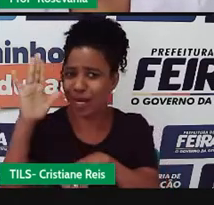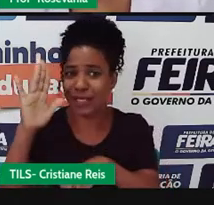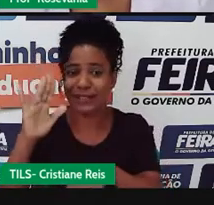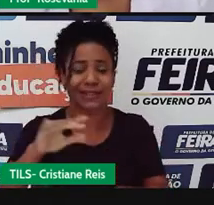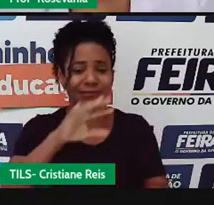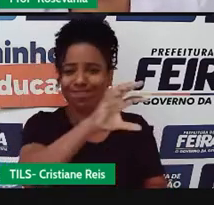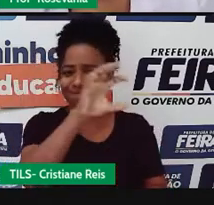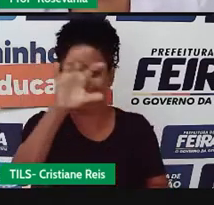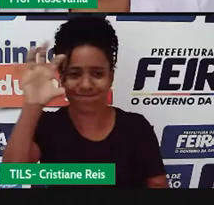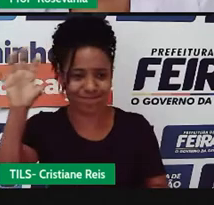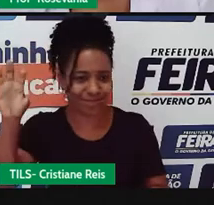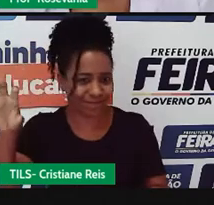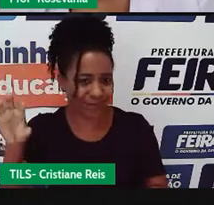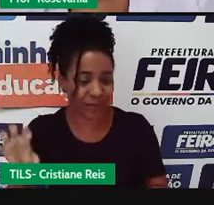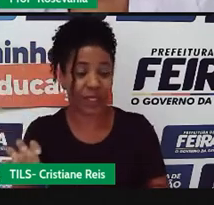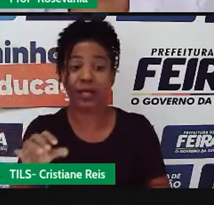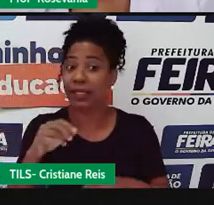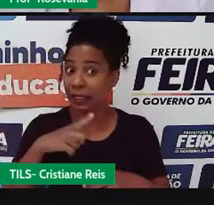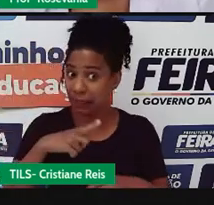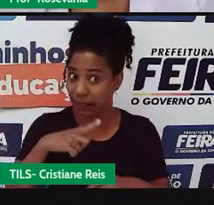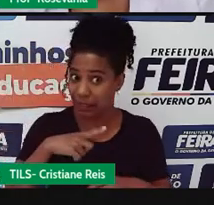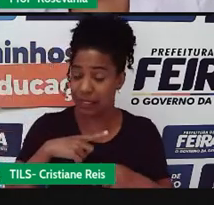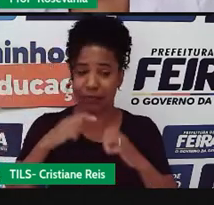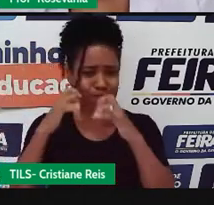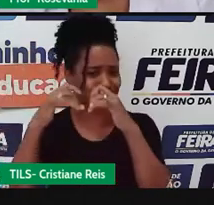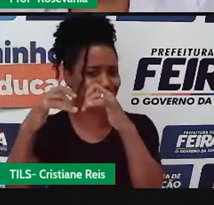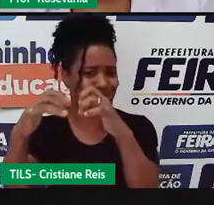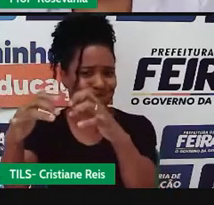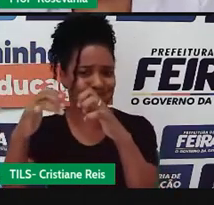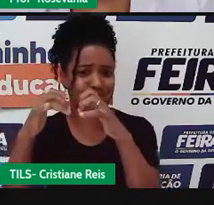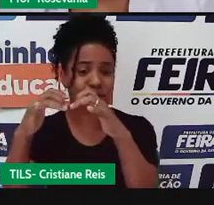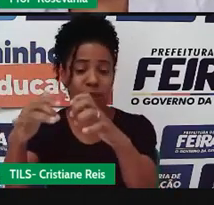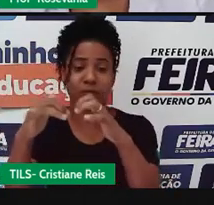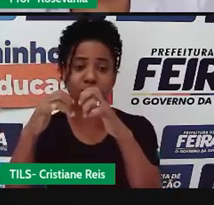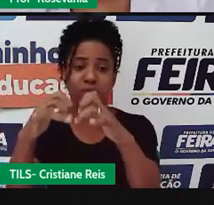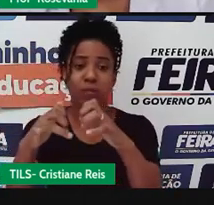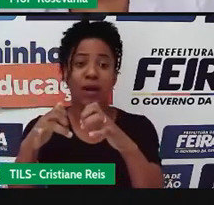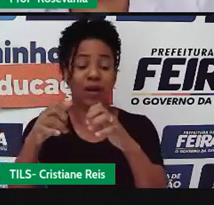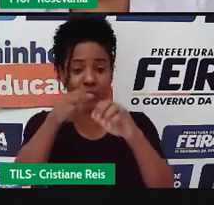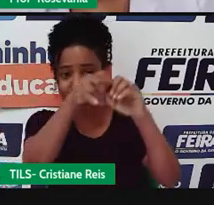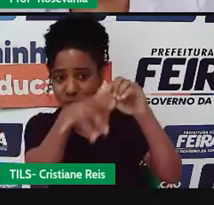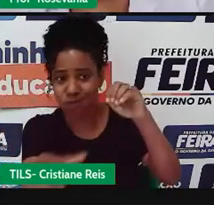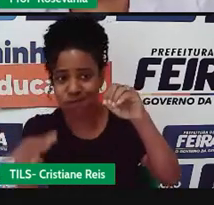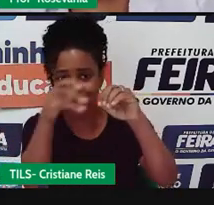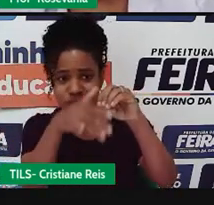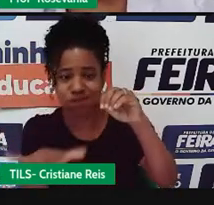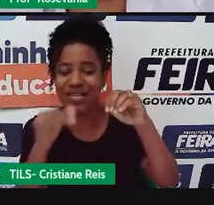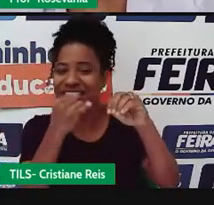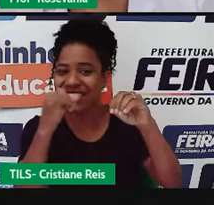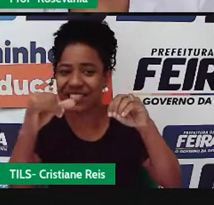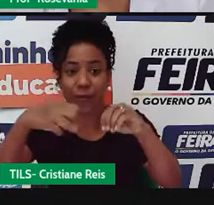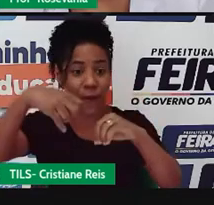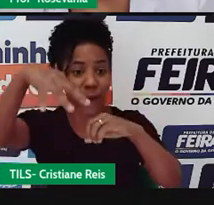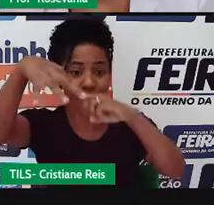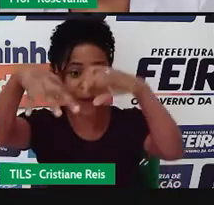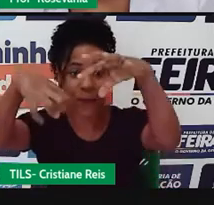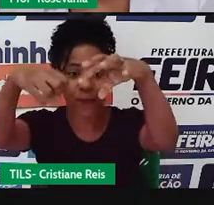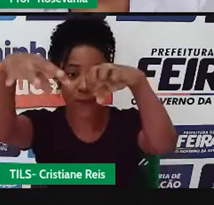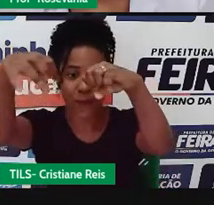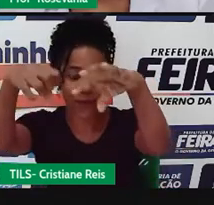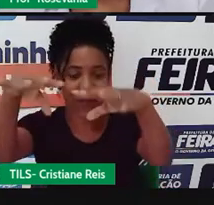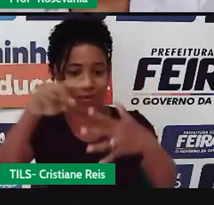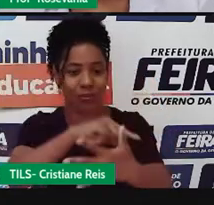A gente tem a usina de Três Marias, Queimado, Sobradinho, Itaparica, Complexo, Paulo Afonso e Xingol. Ele é